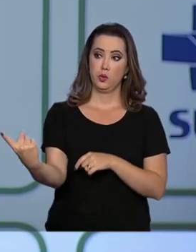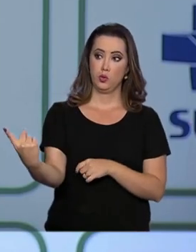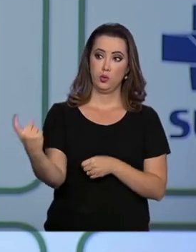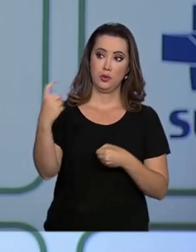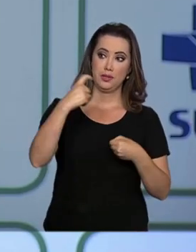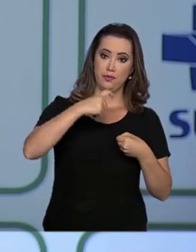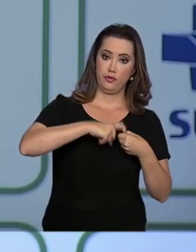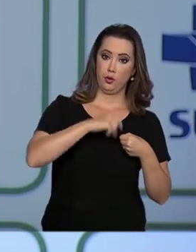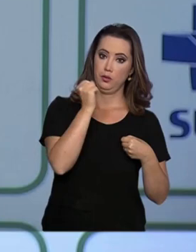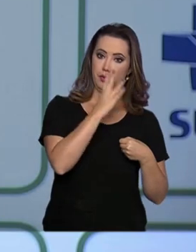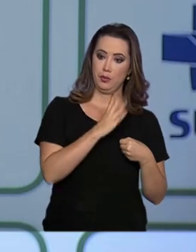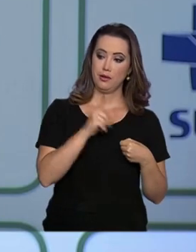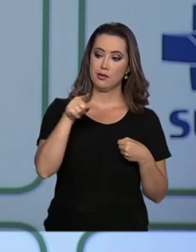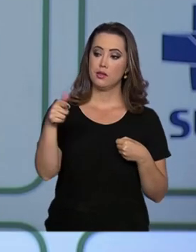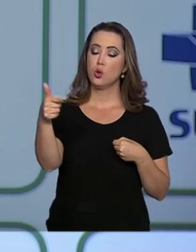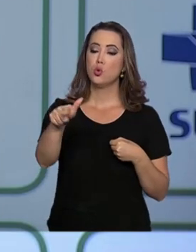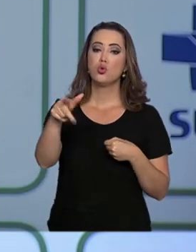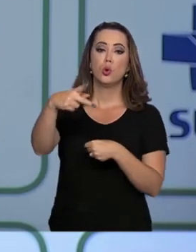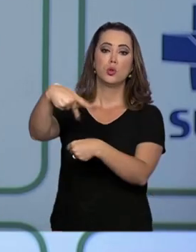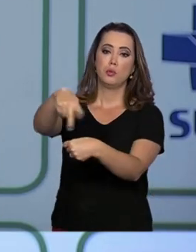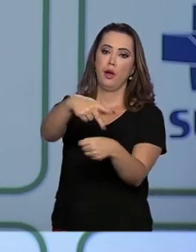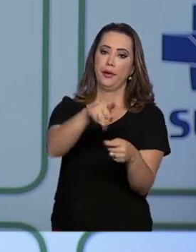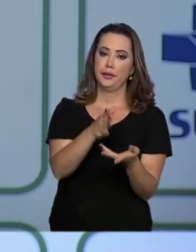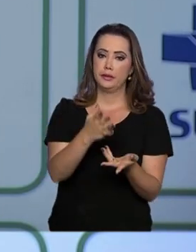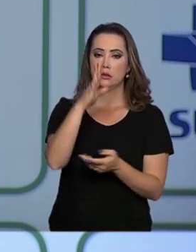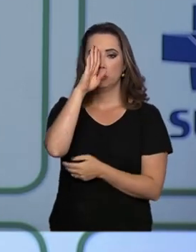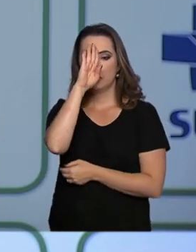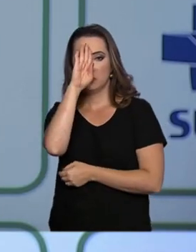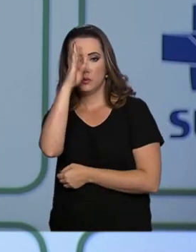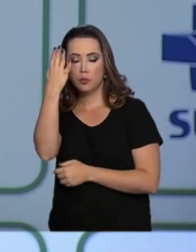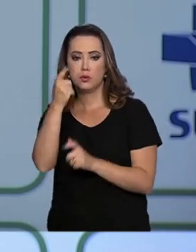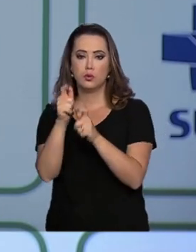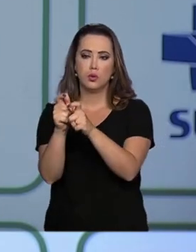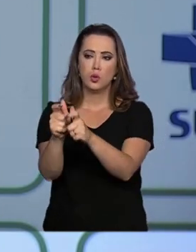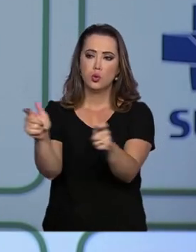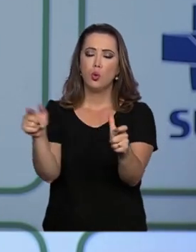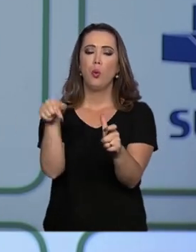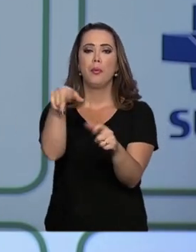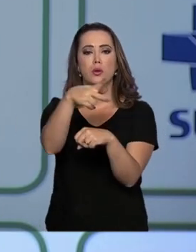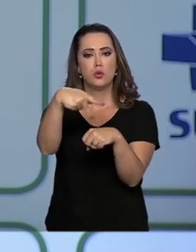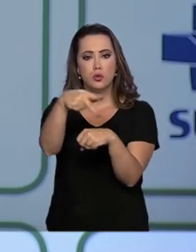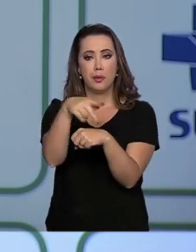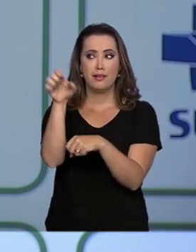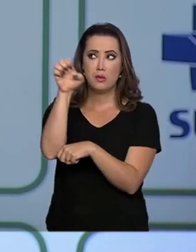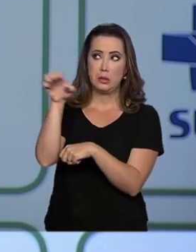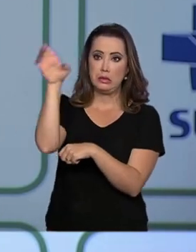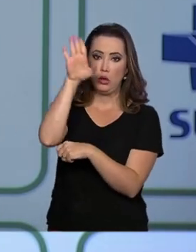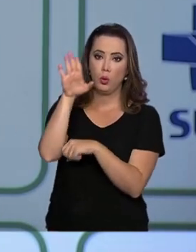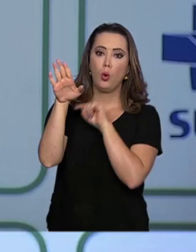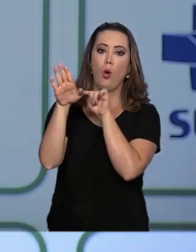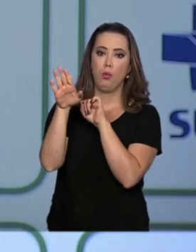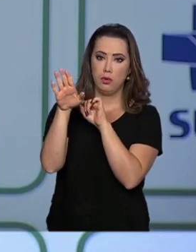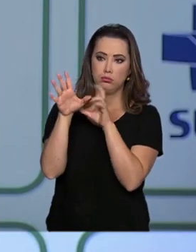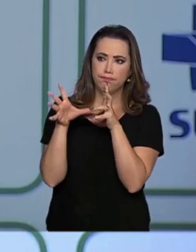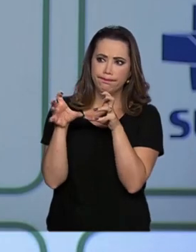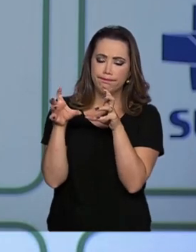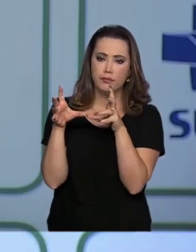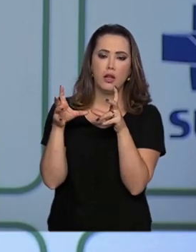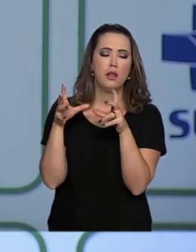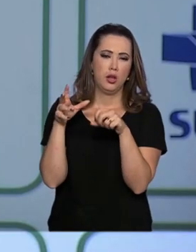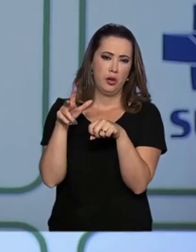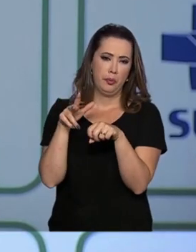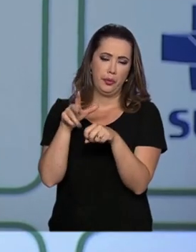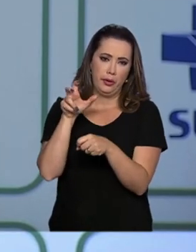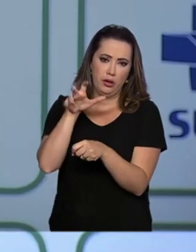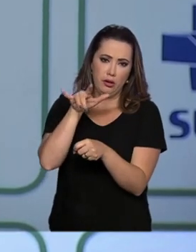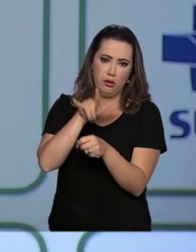destes outros locais. principalmente nessa expansão do número de países da Europa e com a extensão